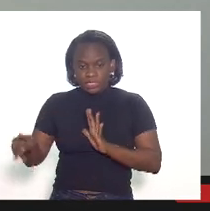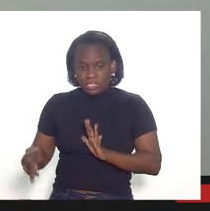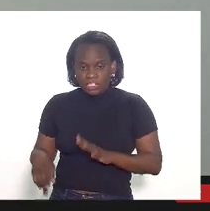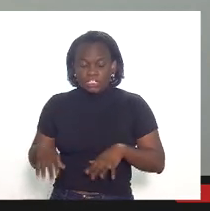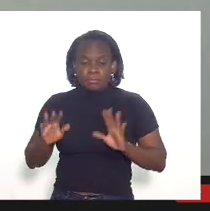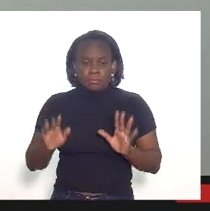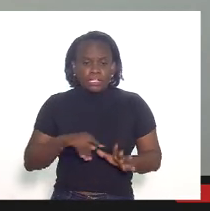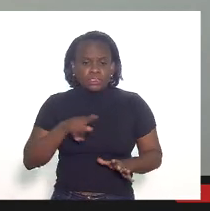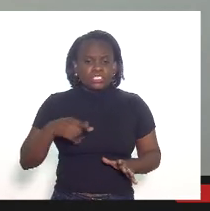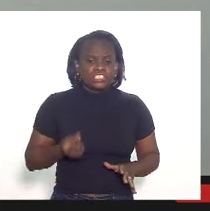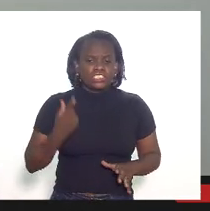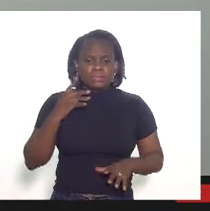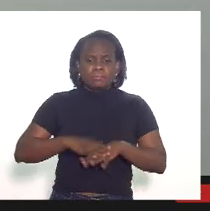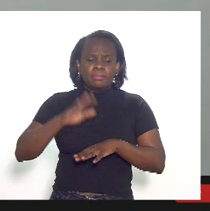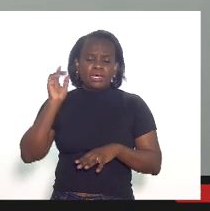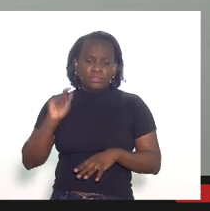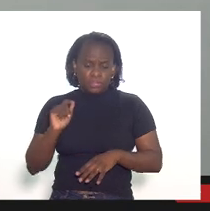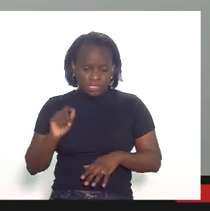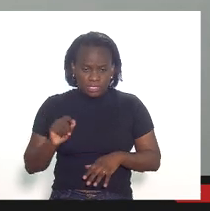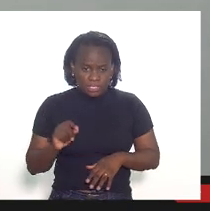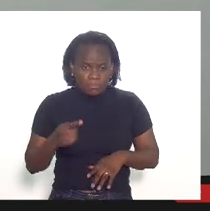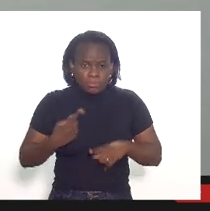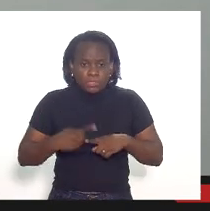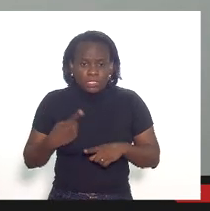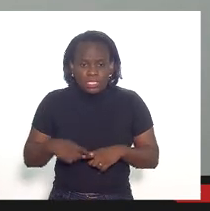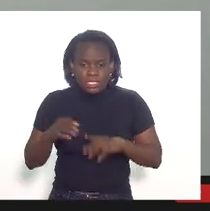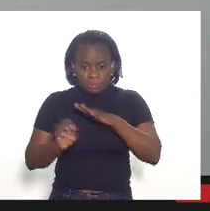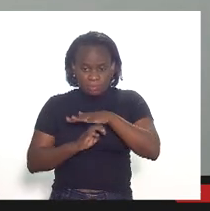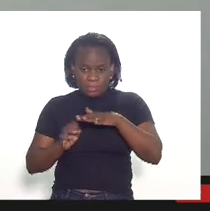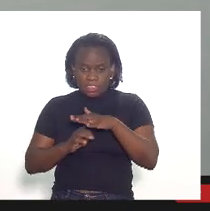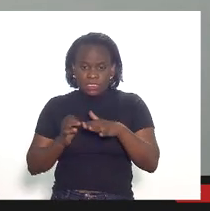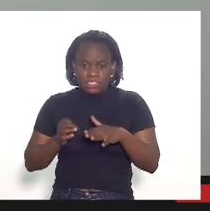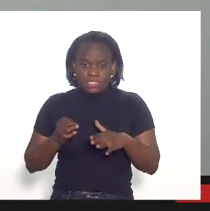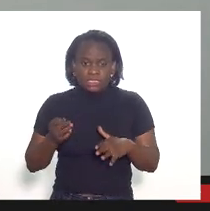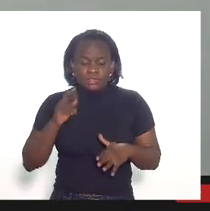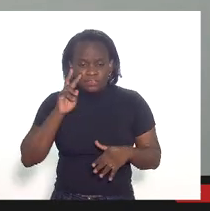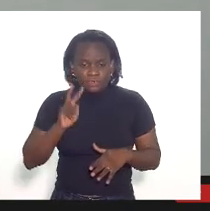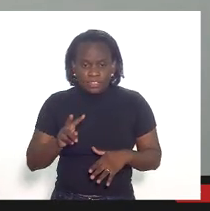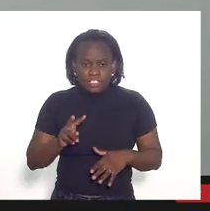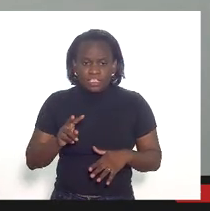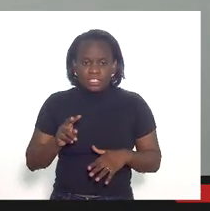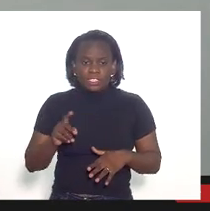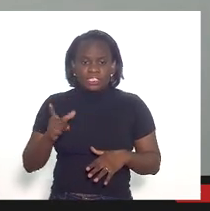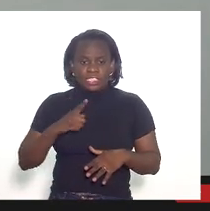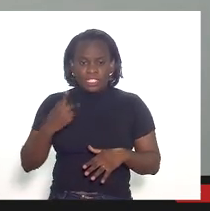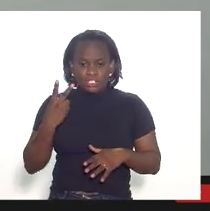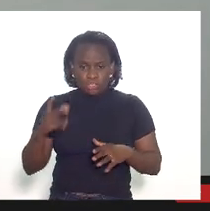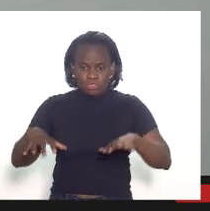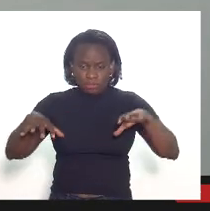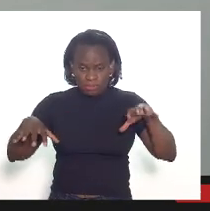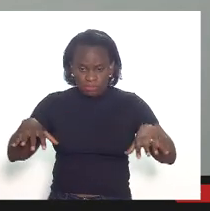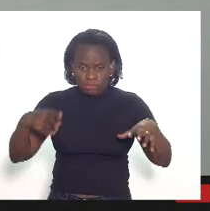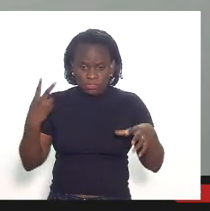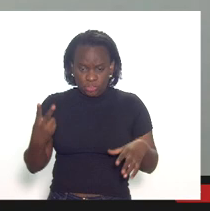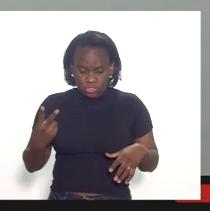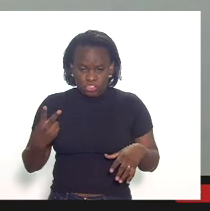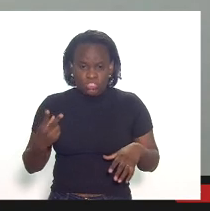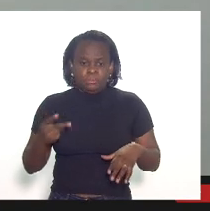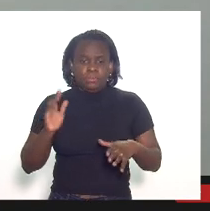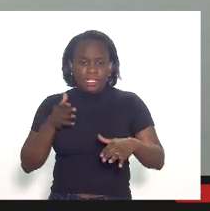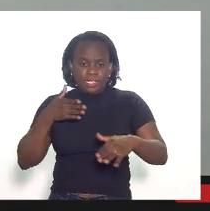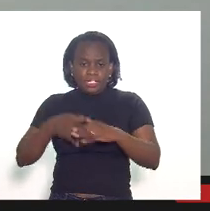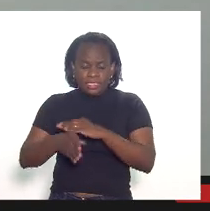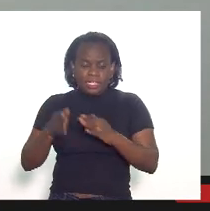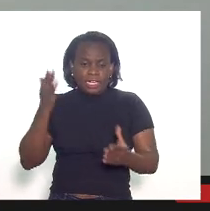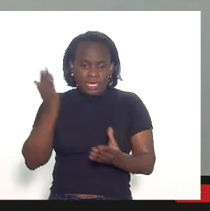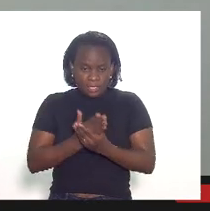a nossa maior estranheza nem é essa nossa maior estranheza é porque que a empresa enxerga que são dois campos na hora de entrar com uma